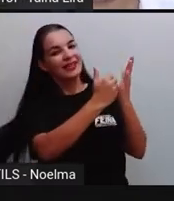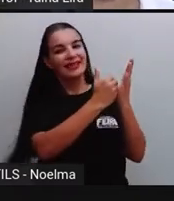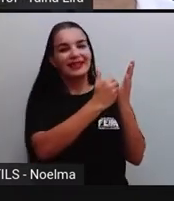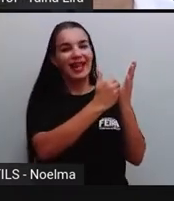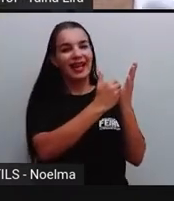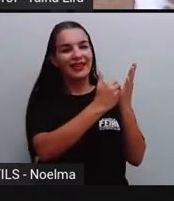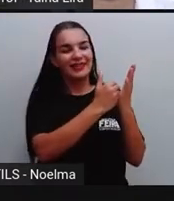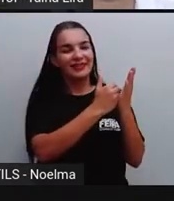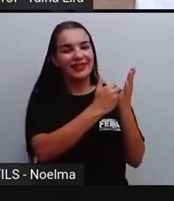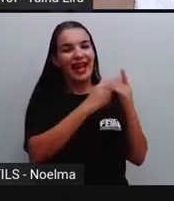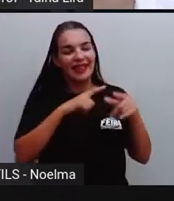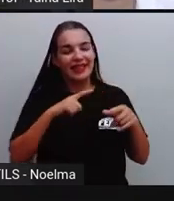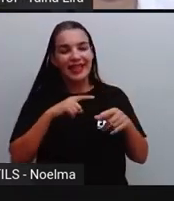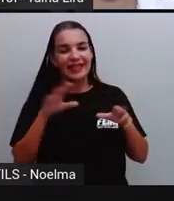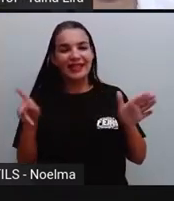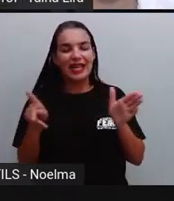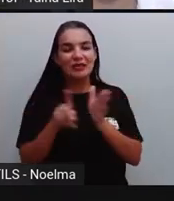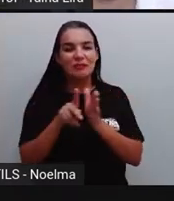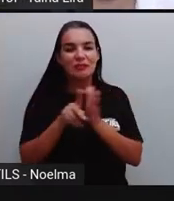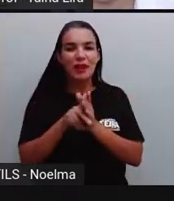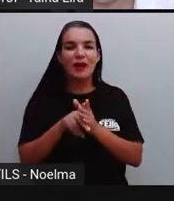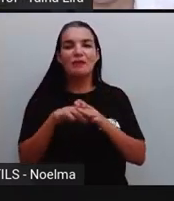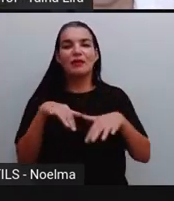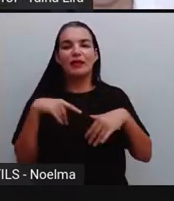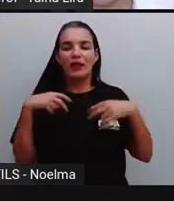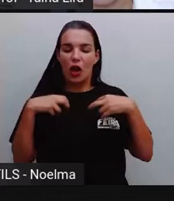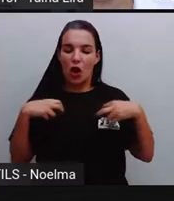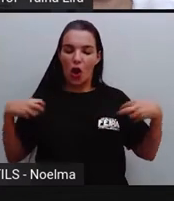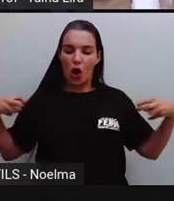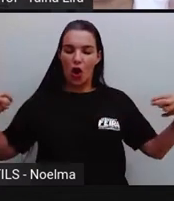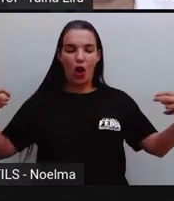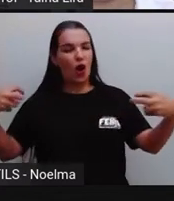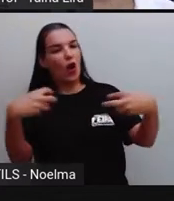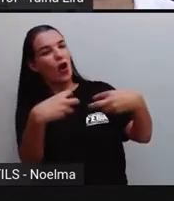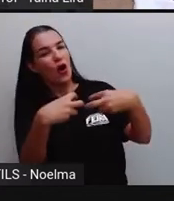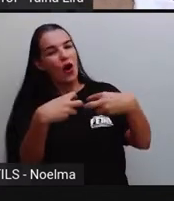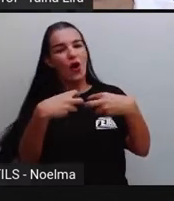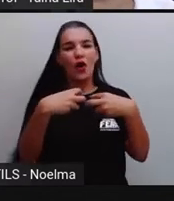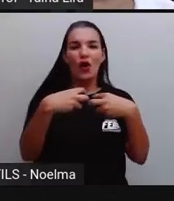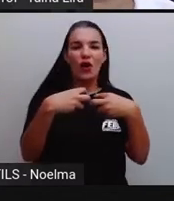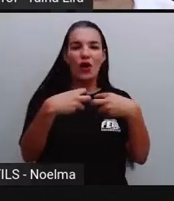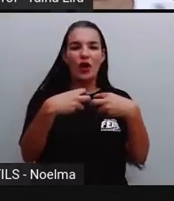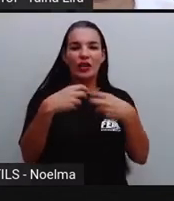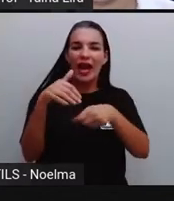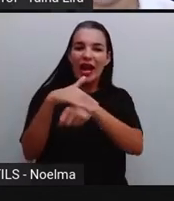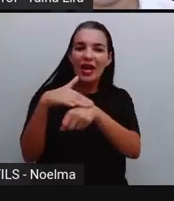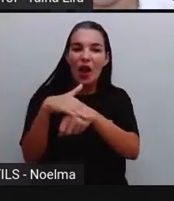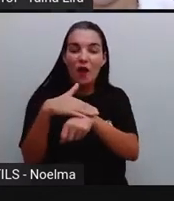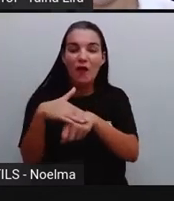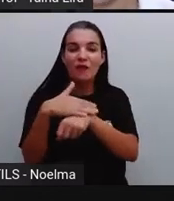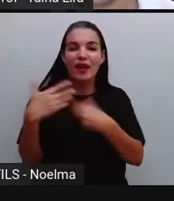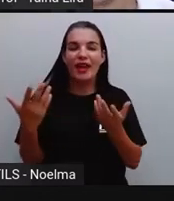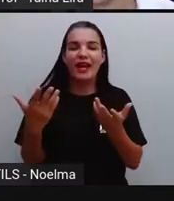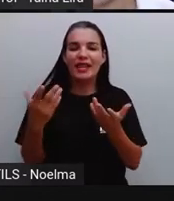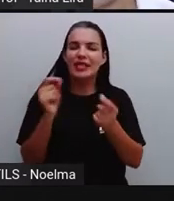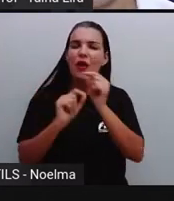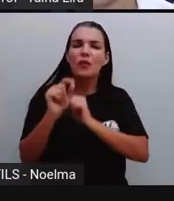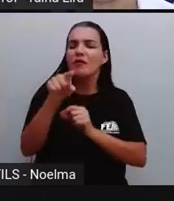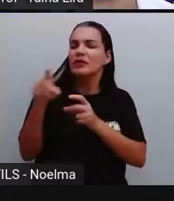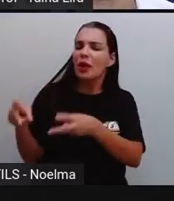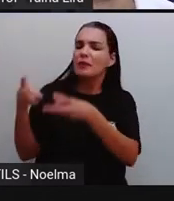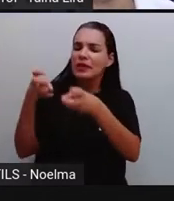escrito e depois a professora fez ali, ó, uma rodinha onde eles foram mostrando, né? Os coleguinhas o que foi que eles